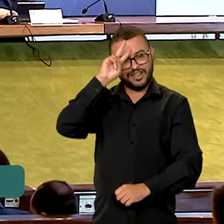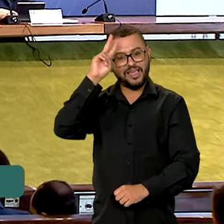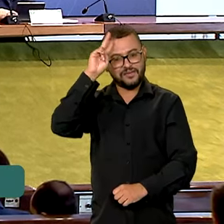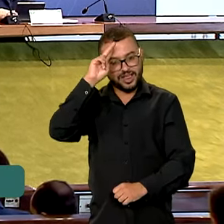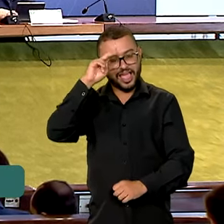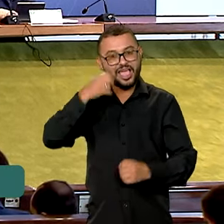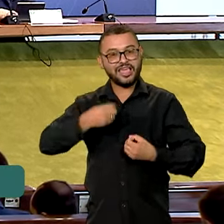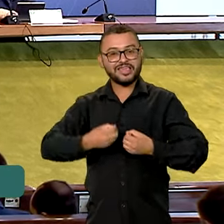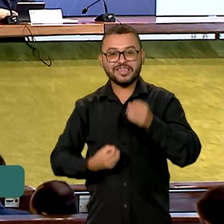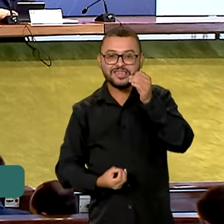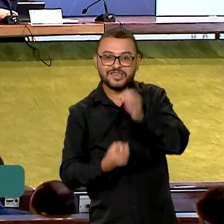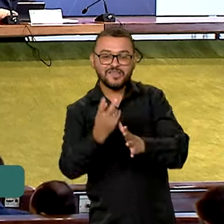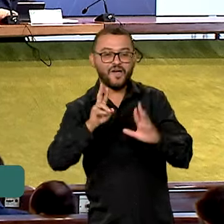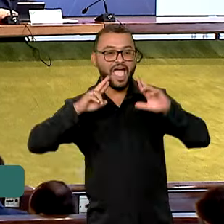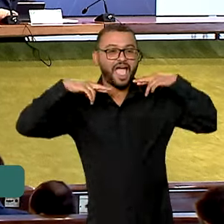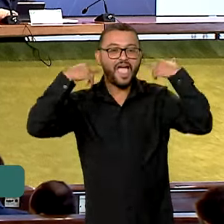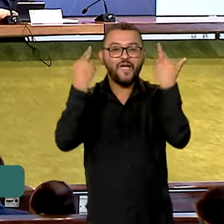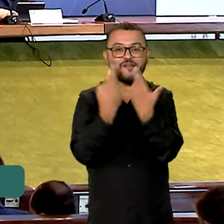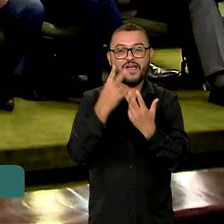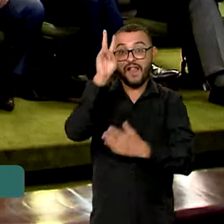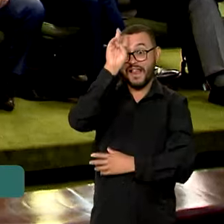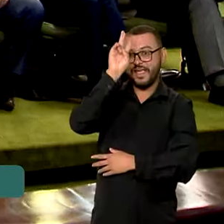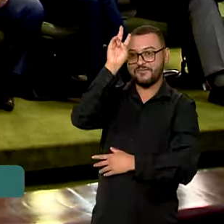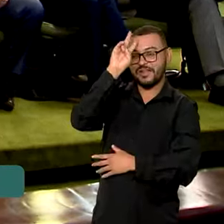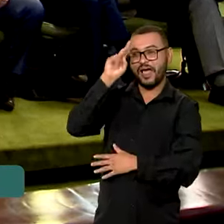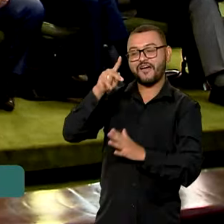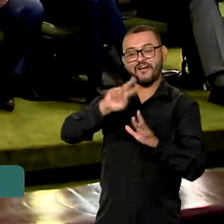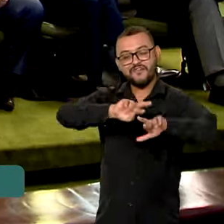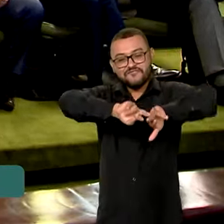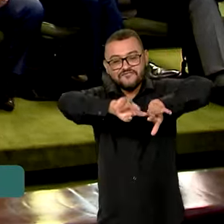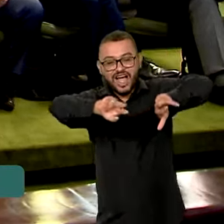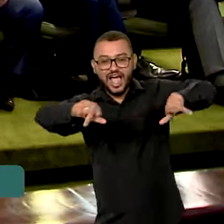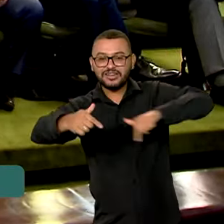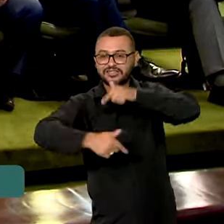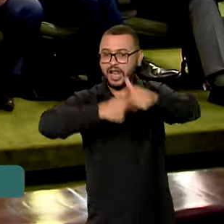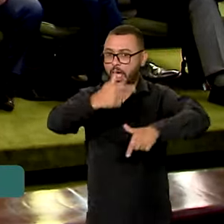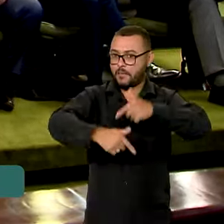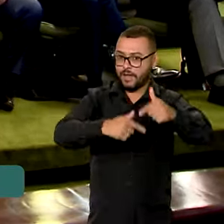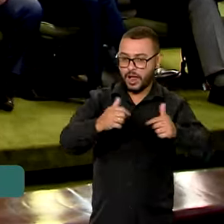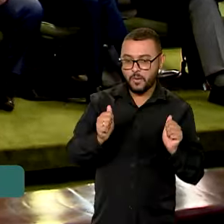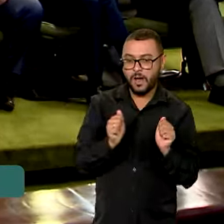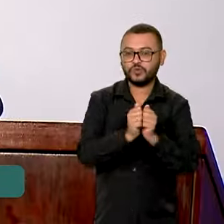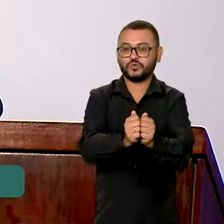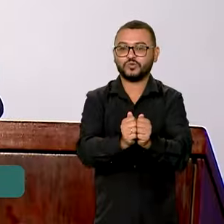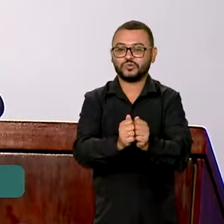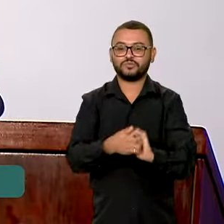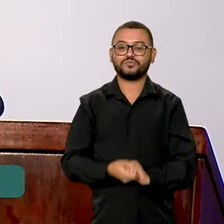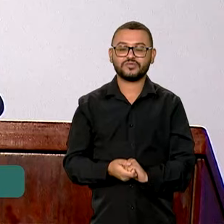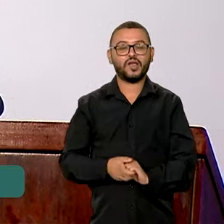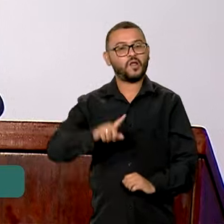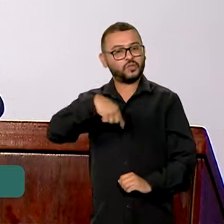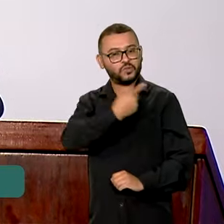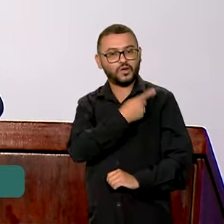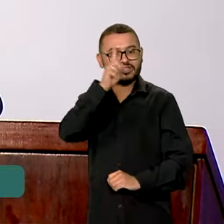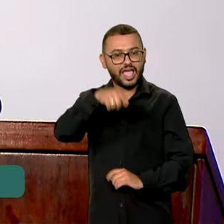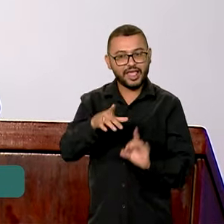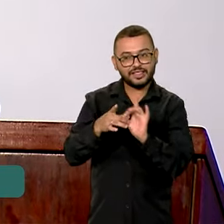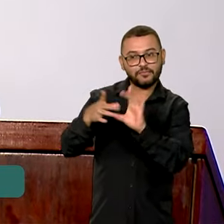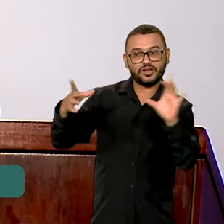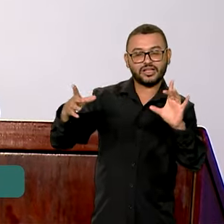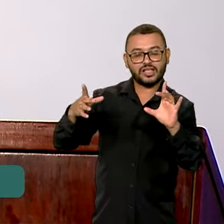realizou um encontro para lembrar as várias ações de cooperação. Somos democracias